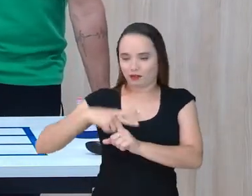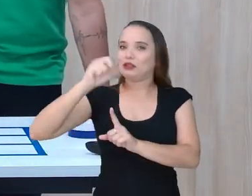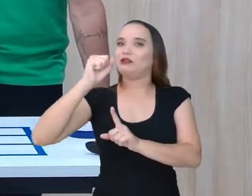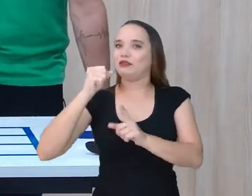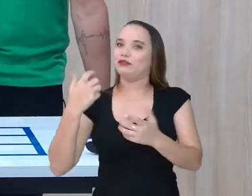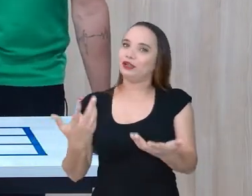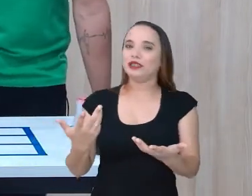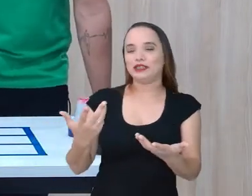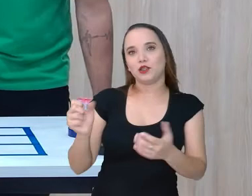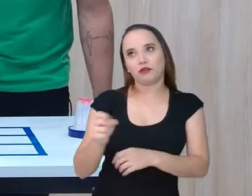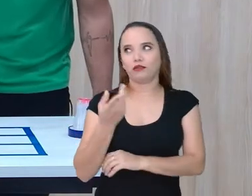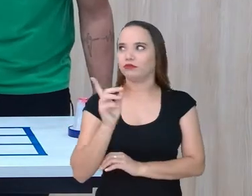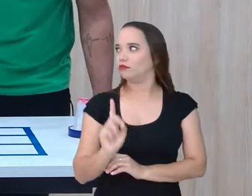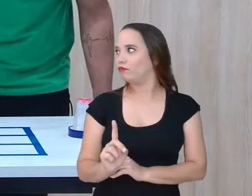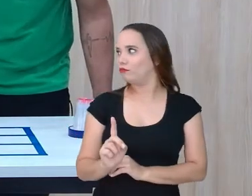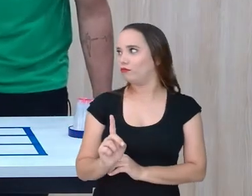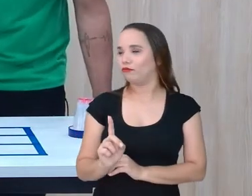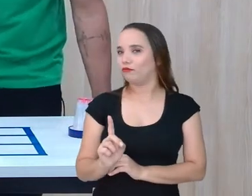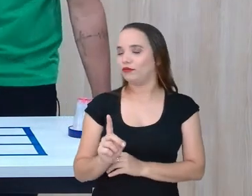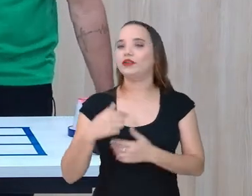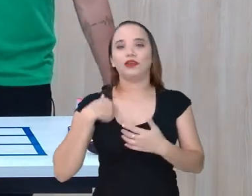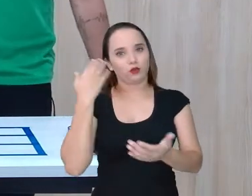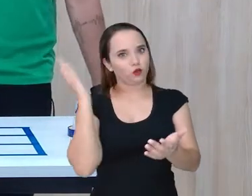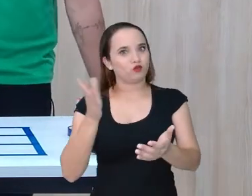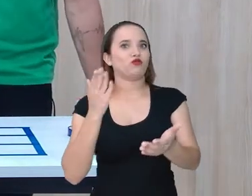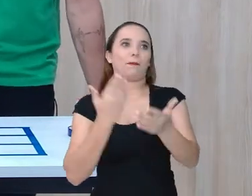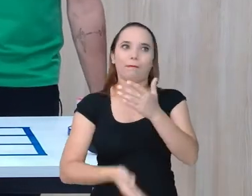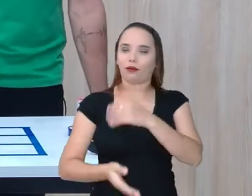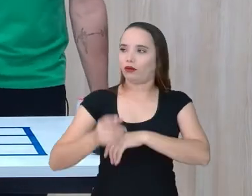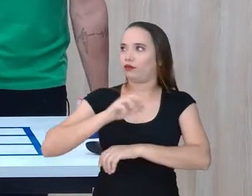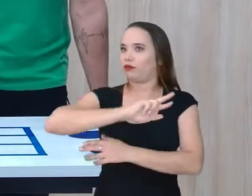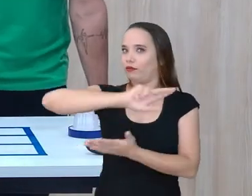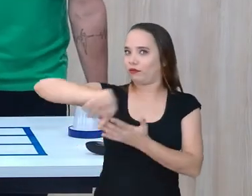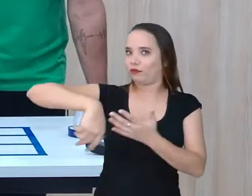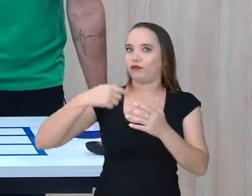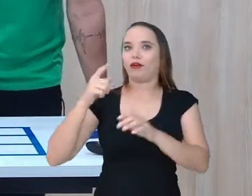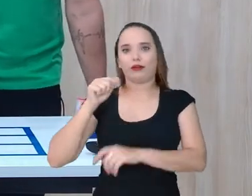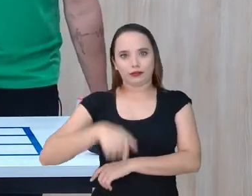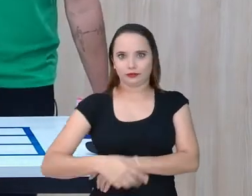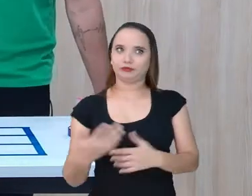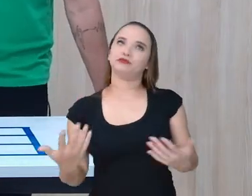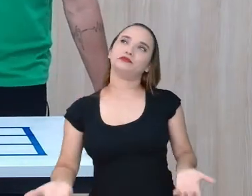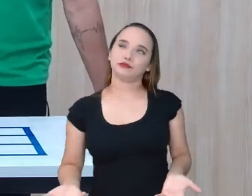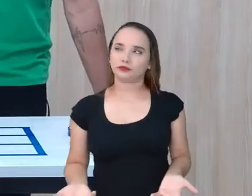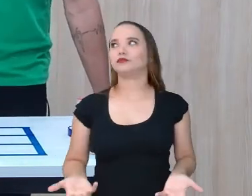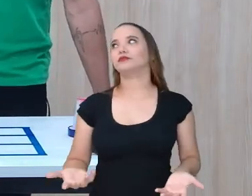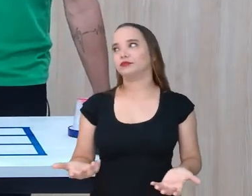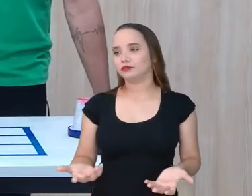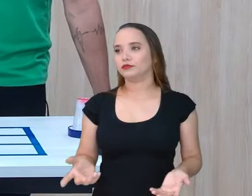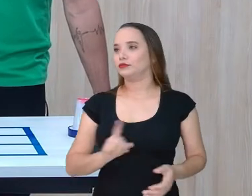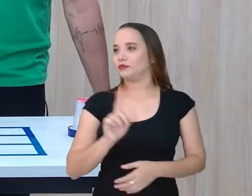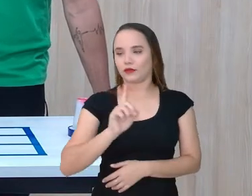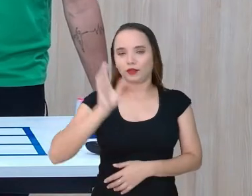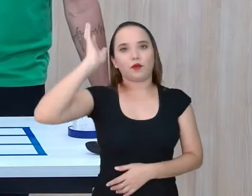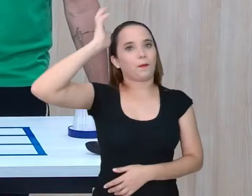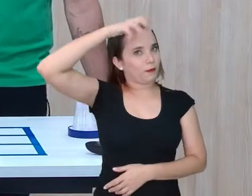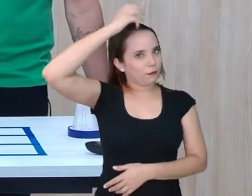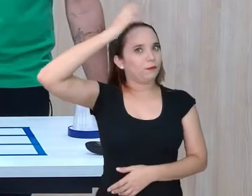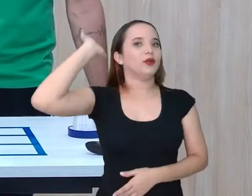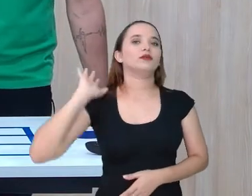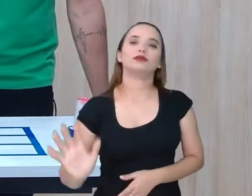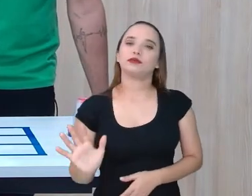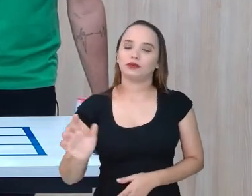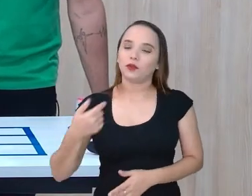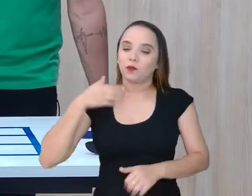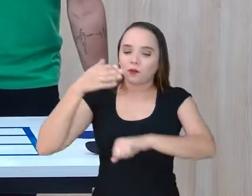Ou não? Eu já perdi tantas vezes aqui. É verdade. É verdade. Mas nem foi pra mim, né? Não, foi pra mim. Eu que